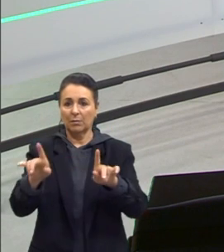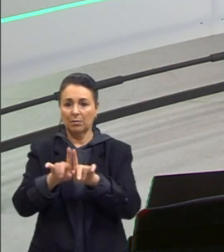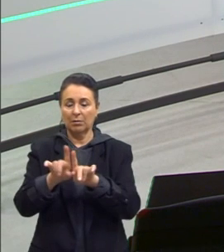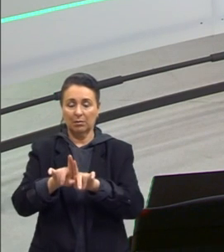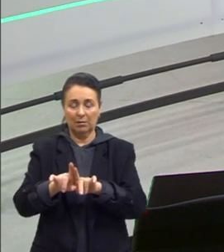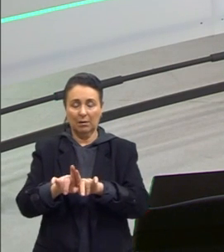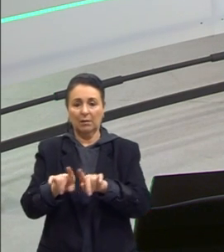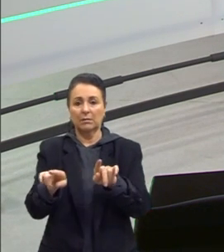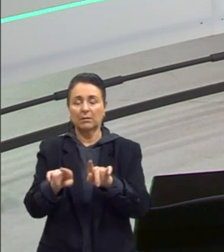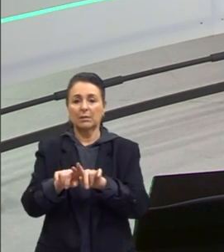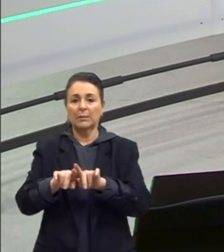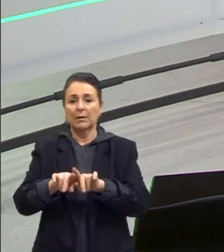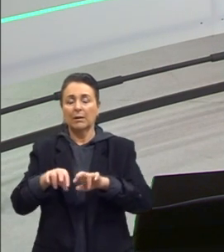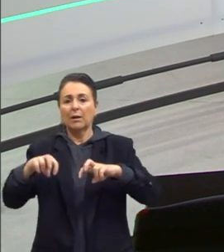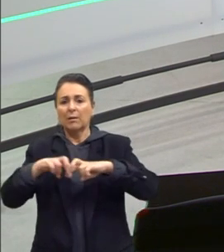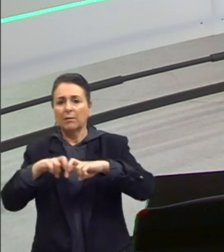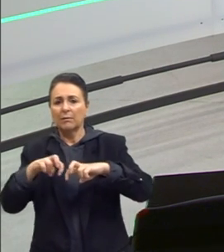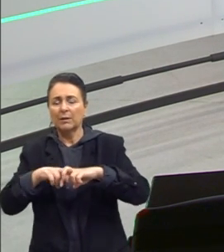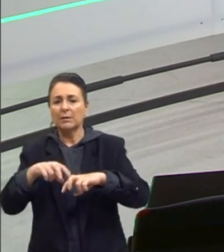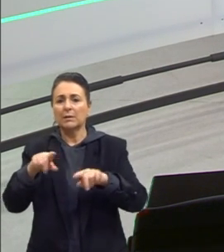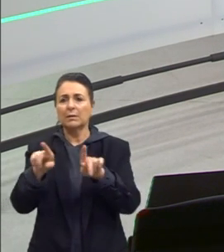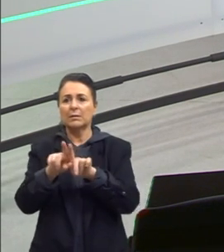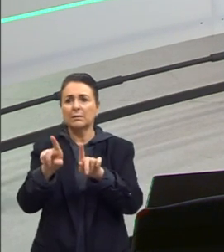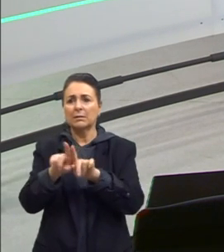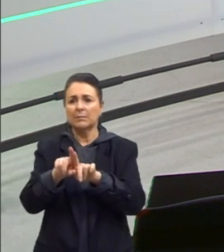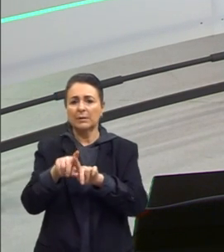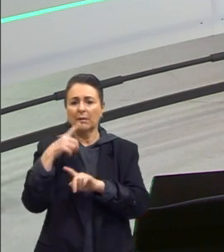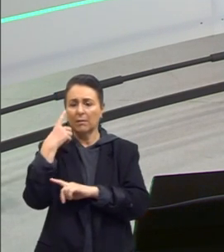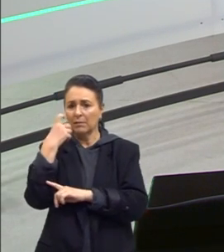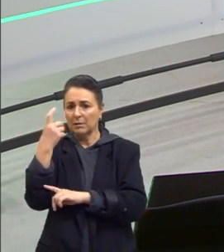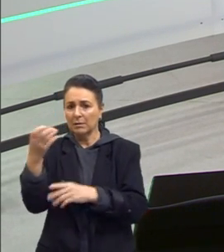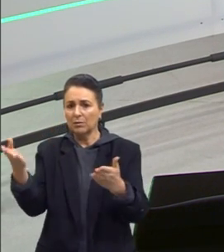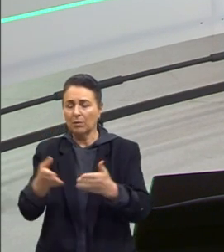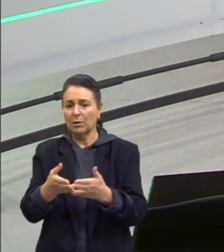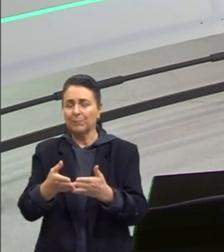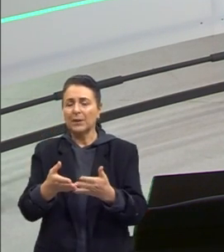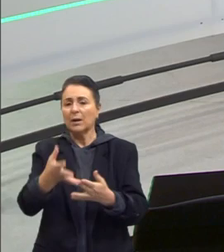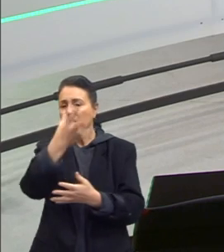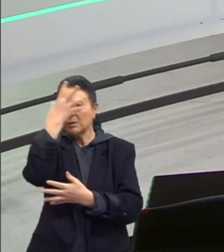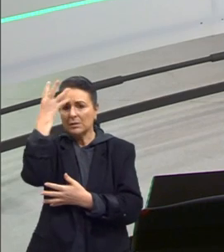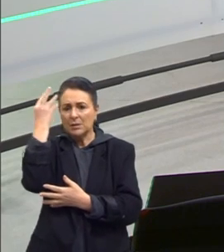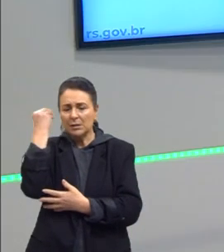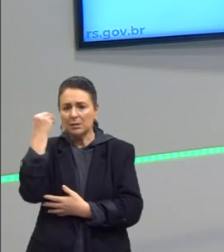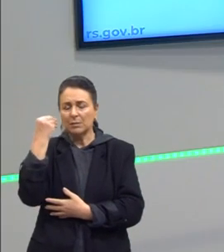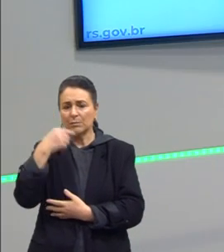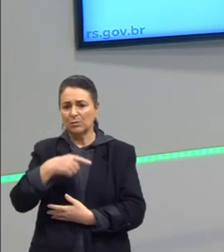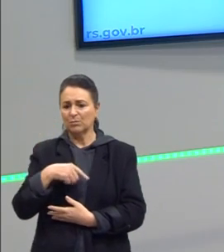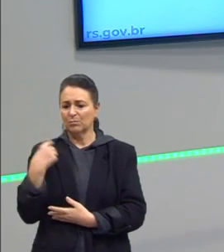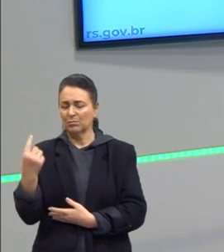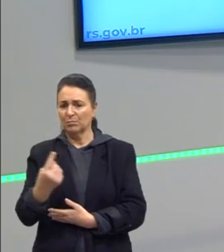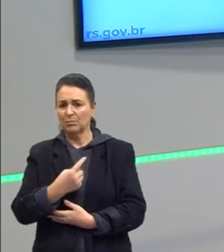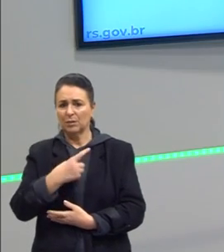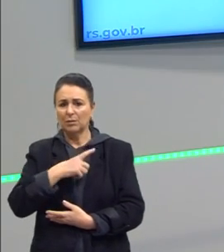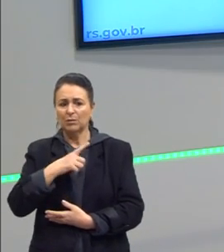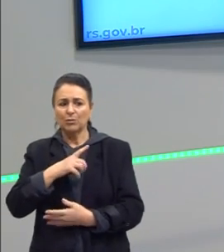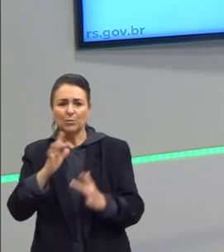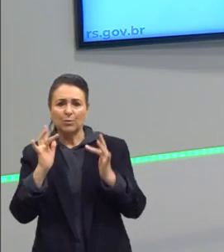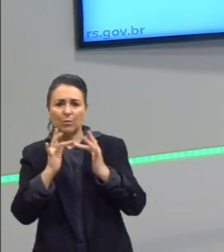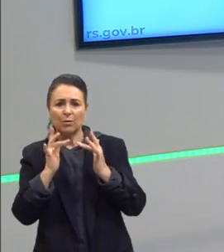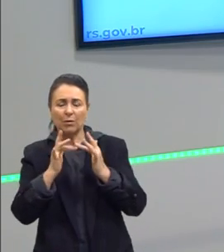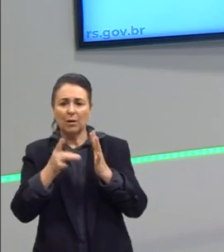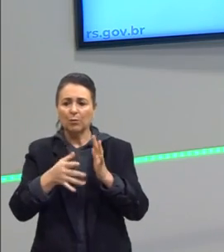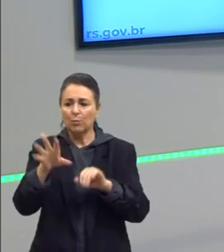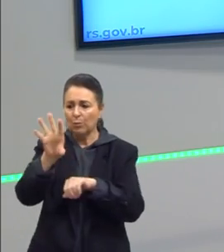e que era acessada pelo intelecto. Lembrem que nós esquecíamos, de alguma forma, nós já havíamos tomado contato com o